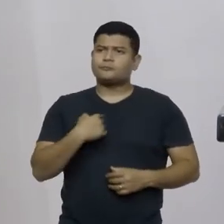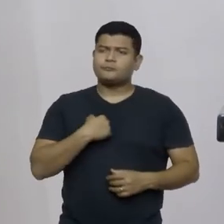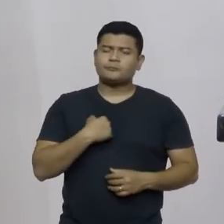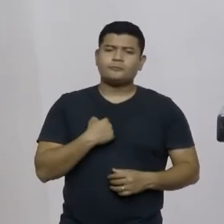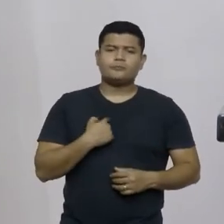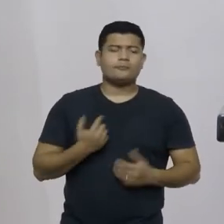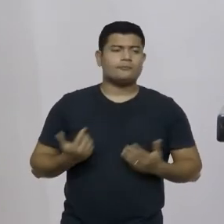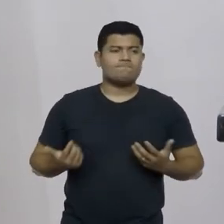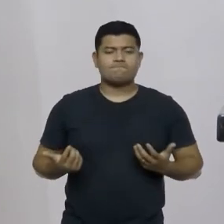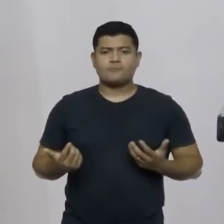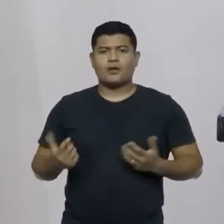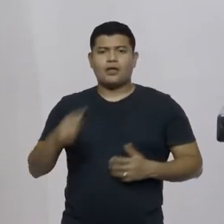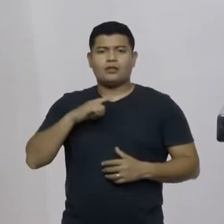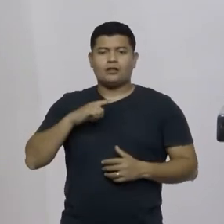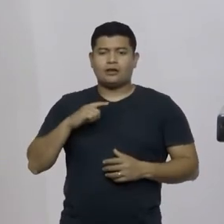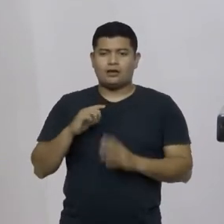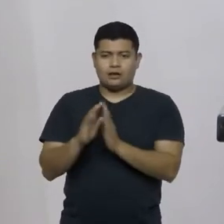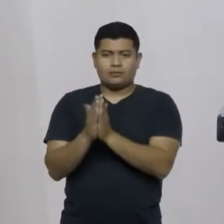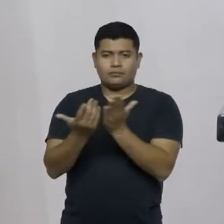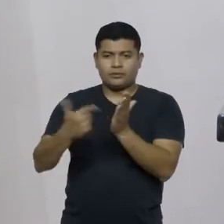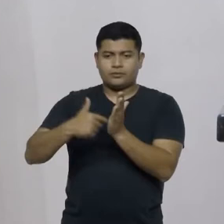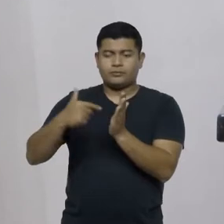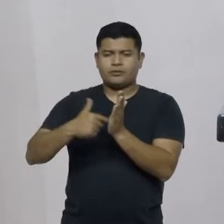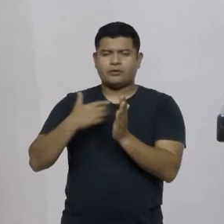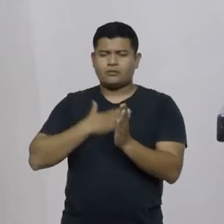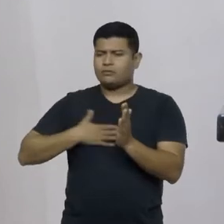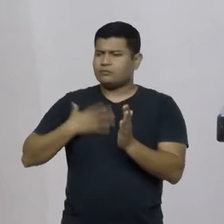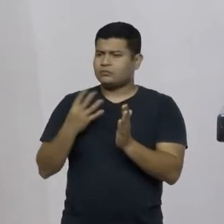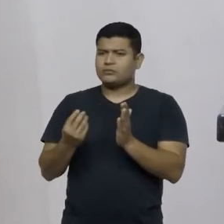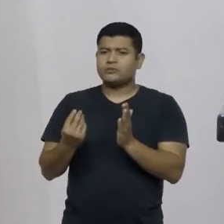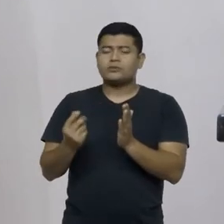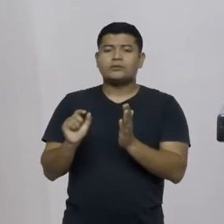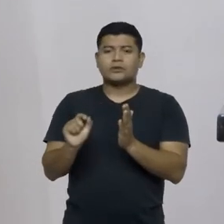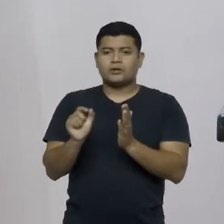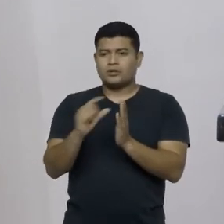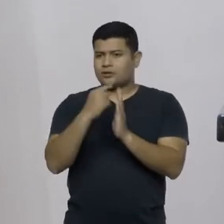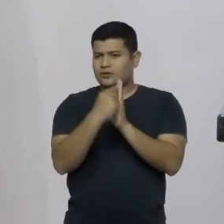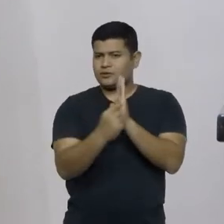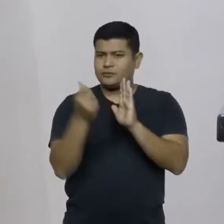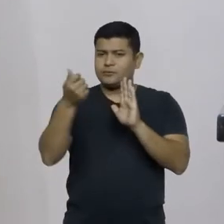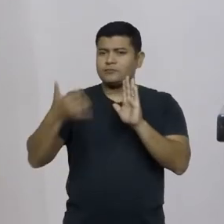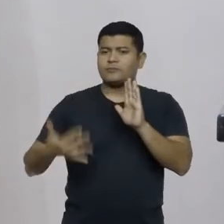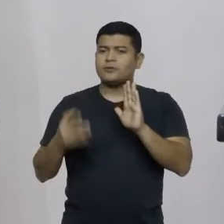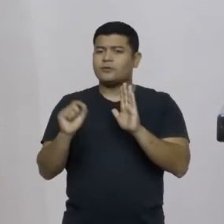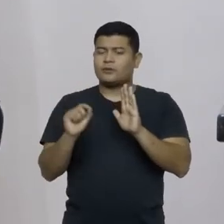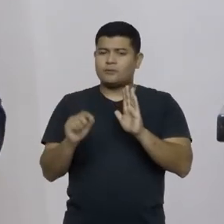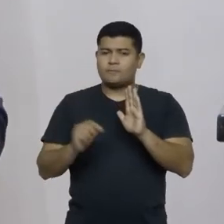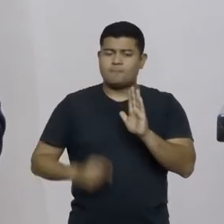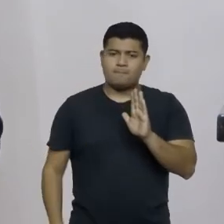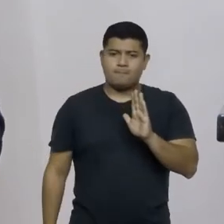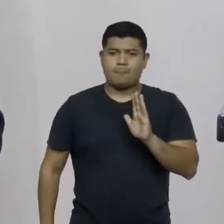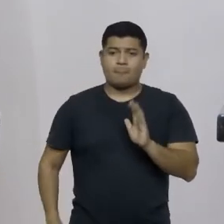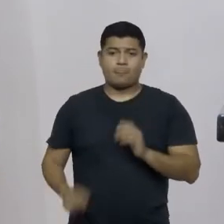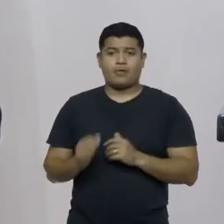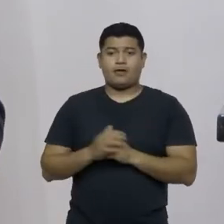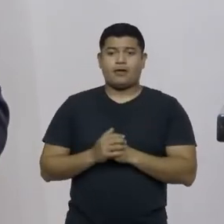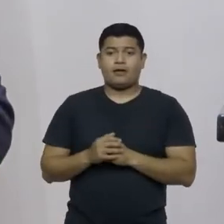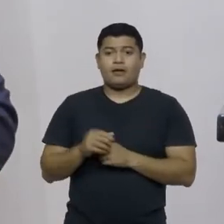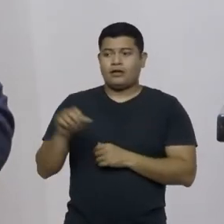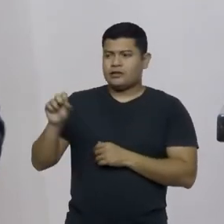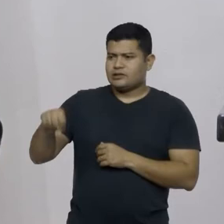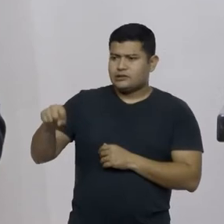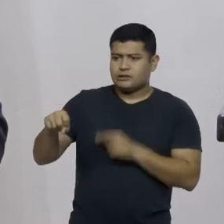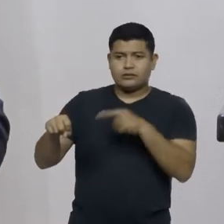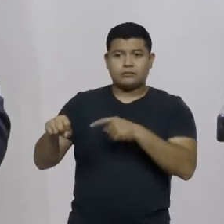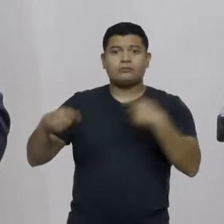tem um versículo bíblico que eu gosto bastante, que diz que, que o seu sim seja sim e que